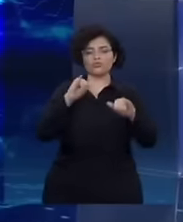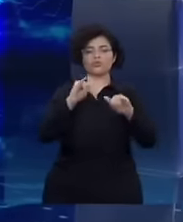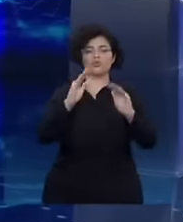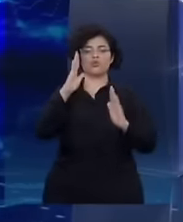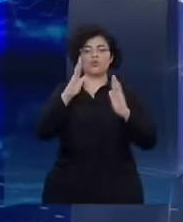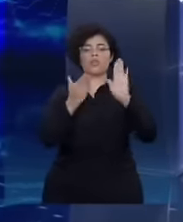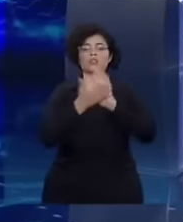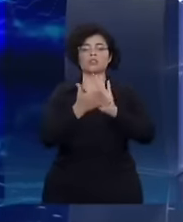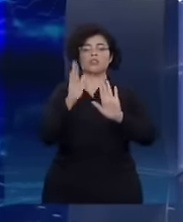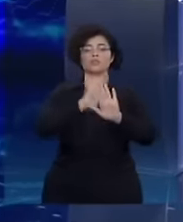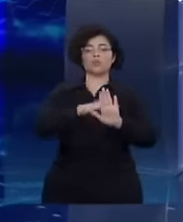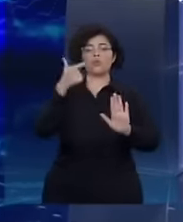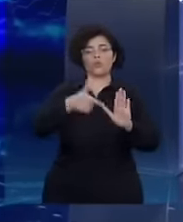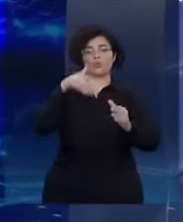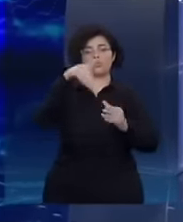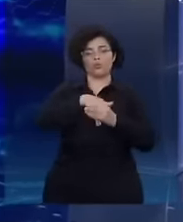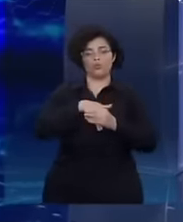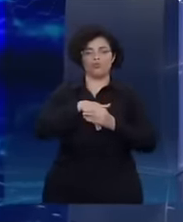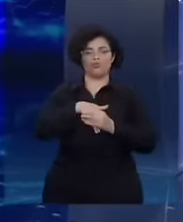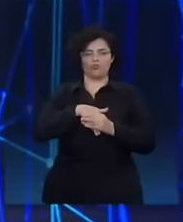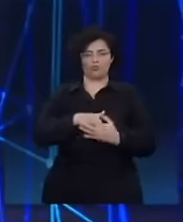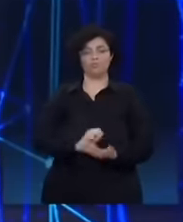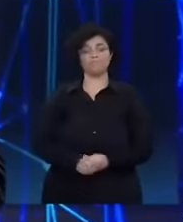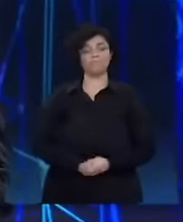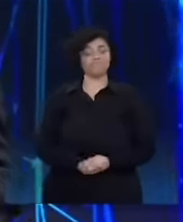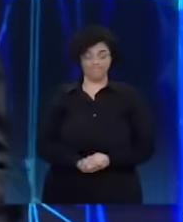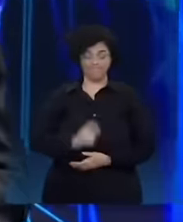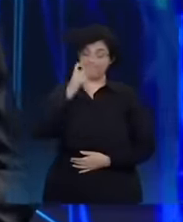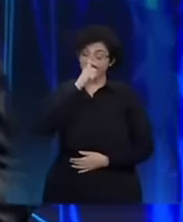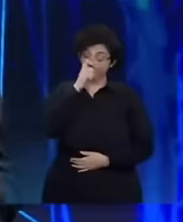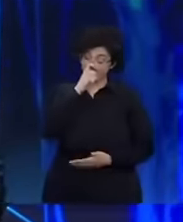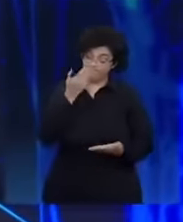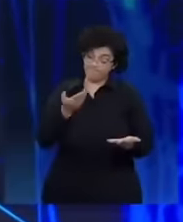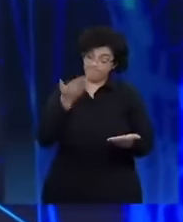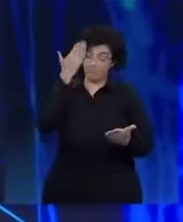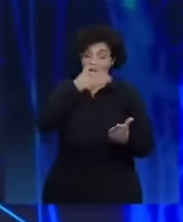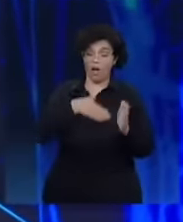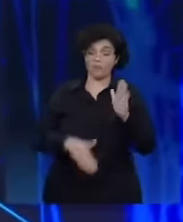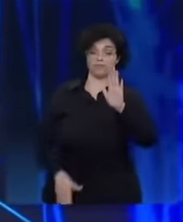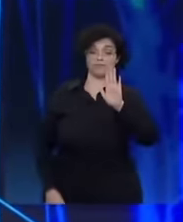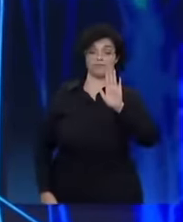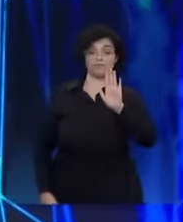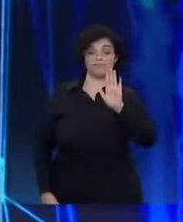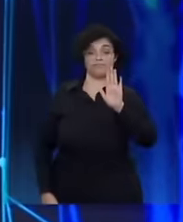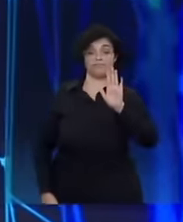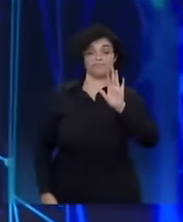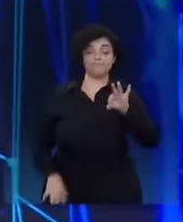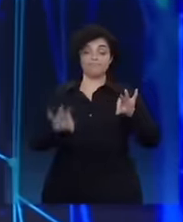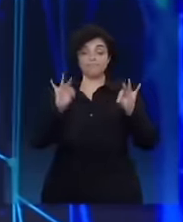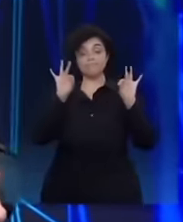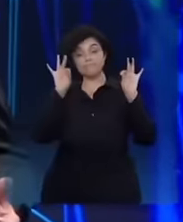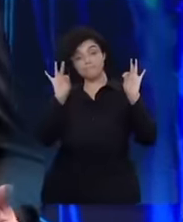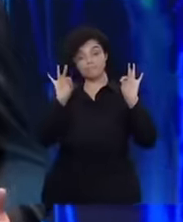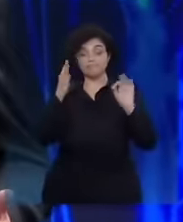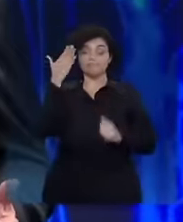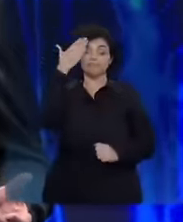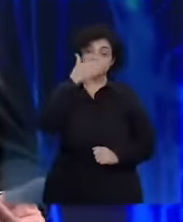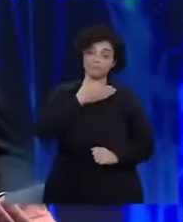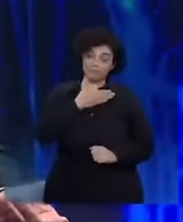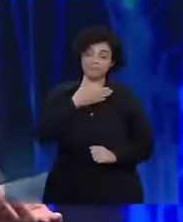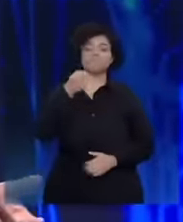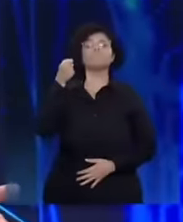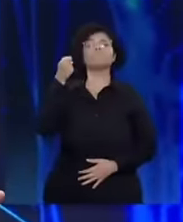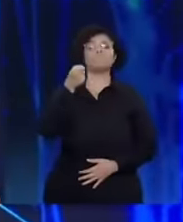segundo turno da eleição presidencial. Sem mentir, e aqui, de forma concreta, uma